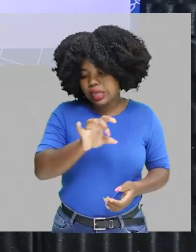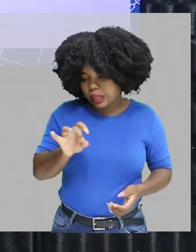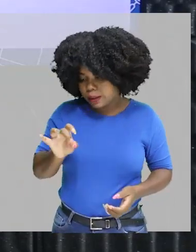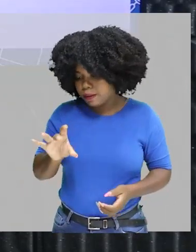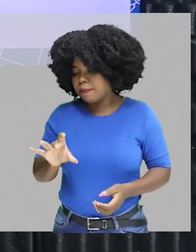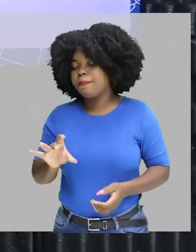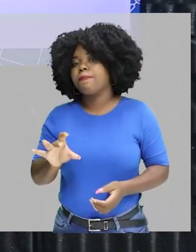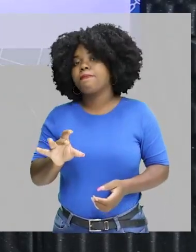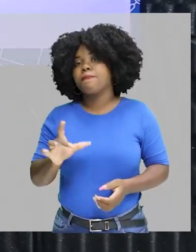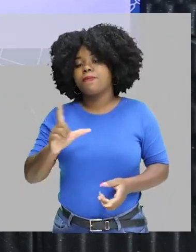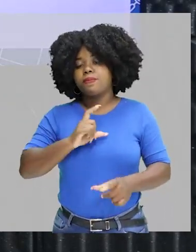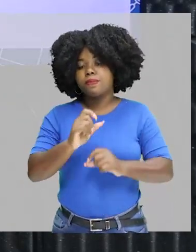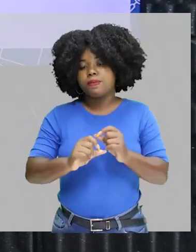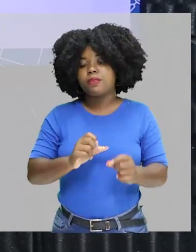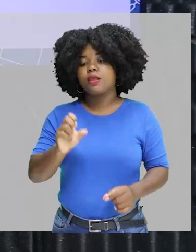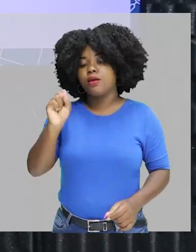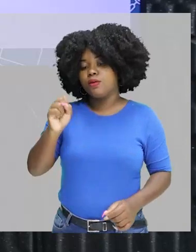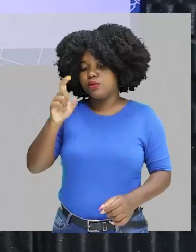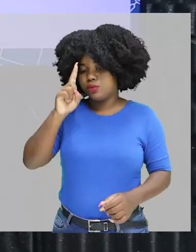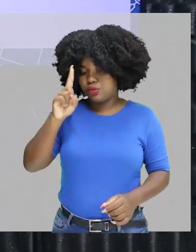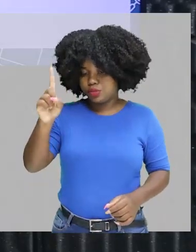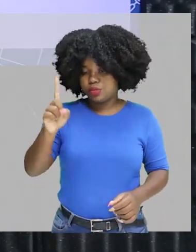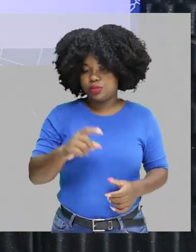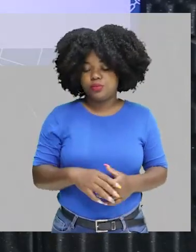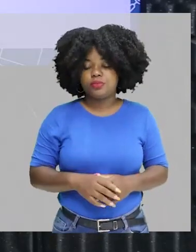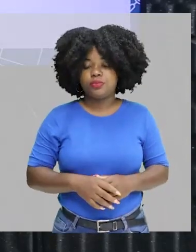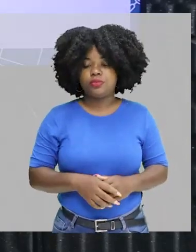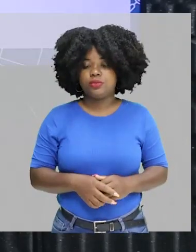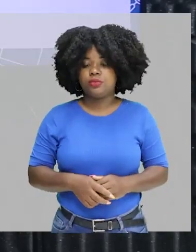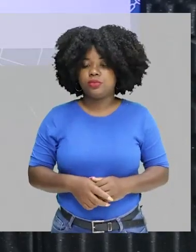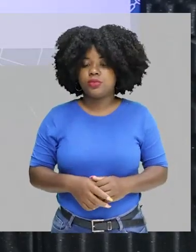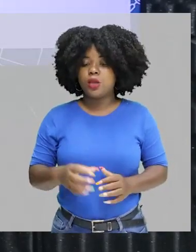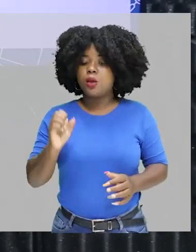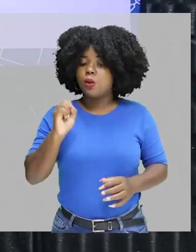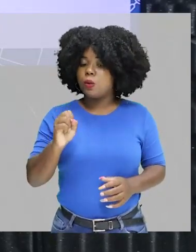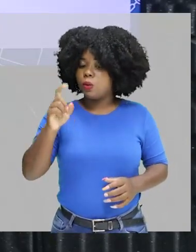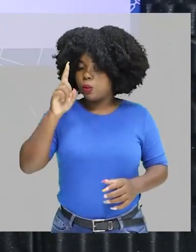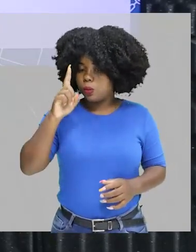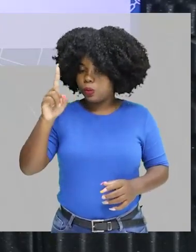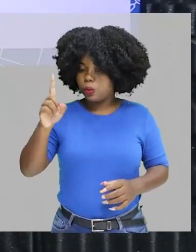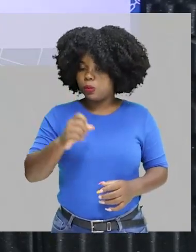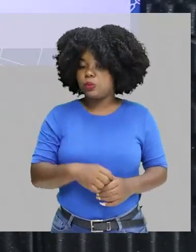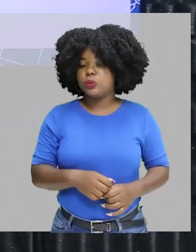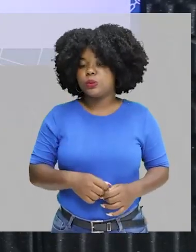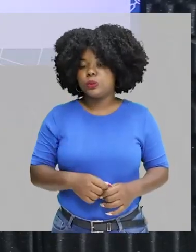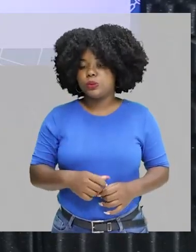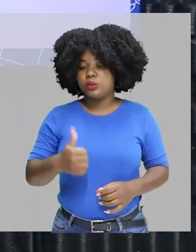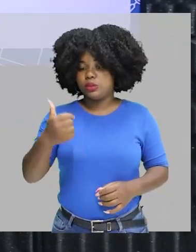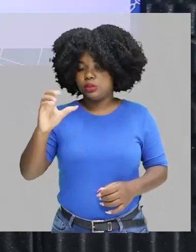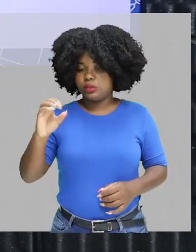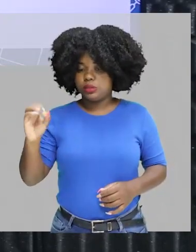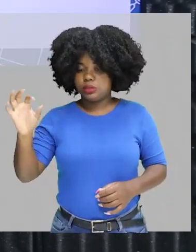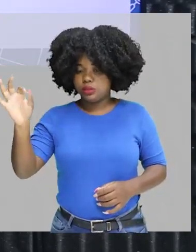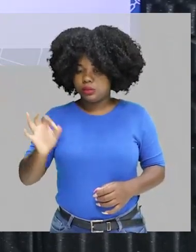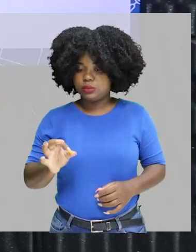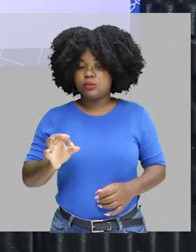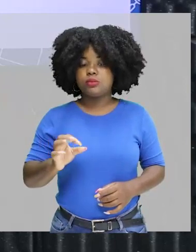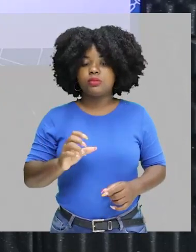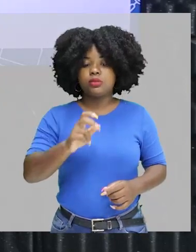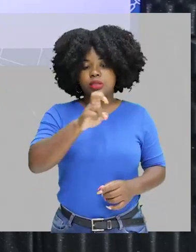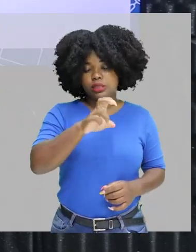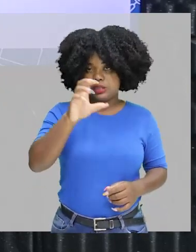equivale a 8 dias, certo? Então, 8 dias, 100% vai ser reduzido para